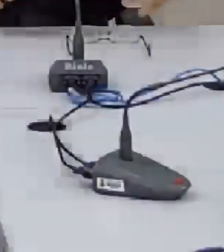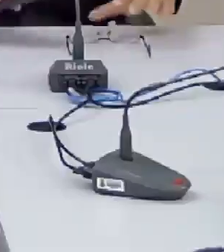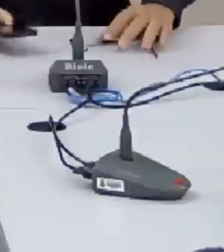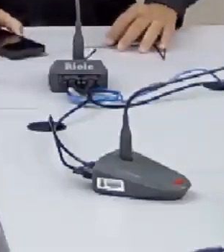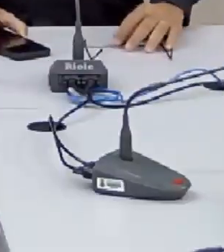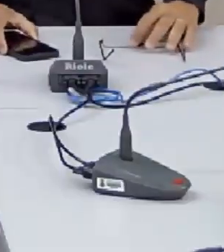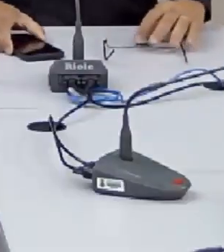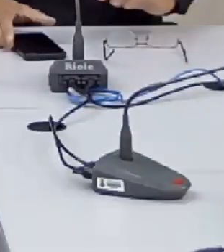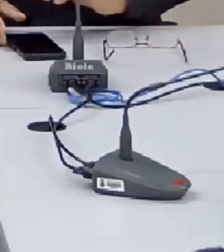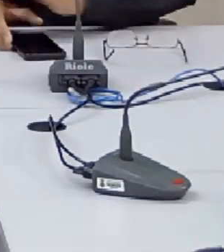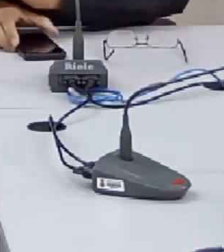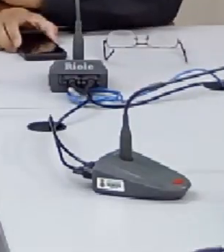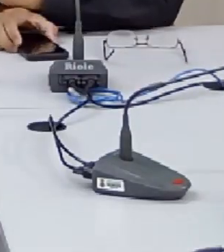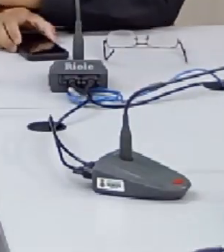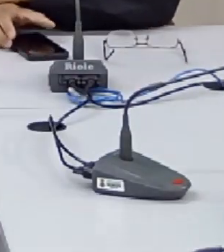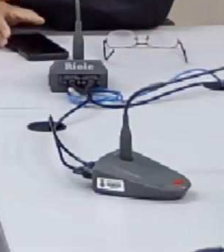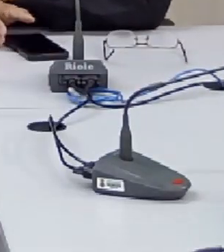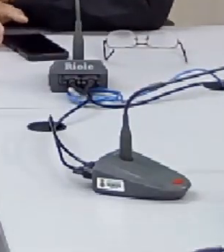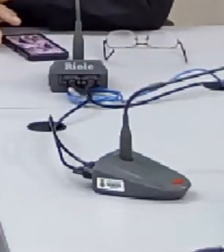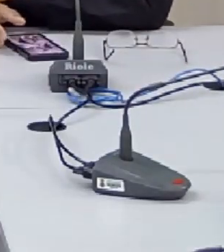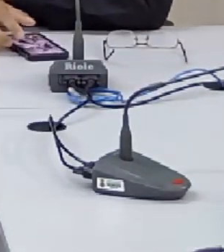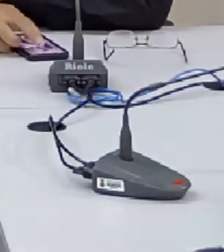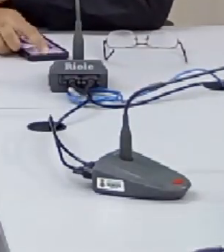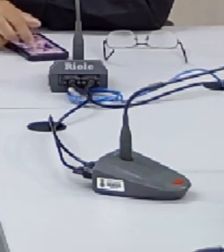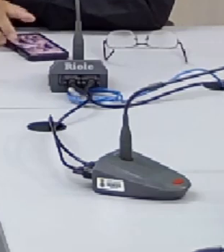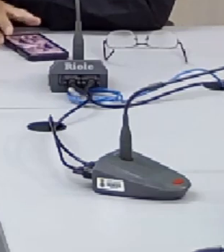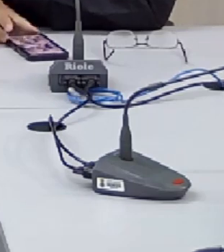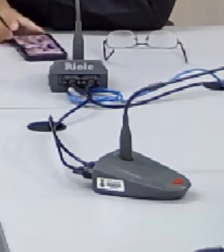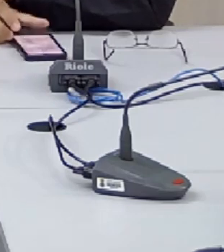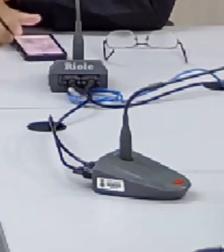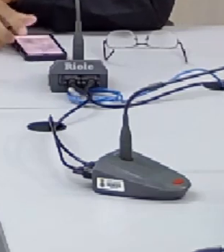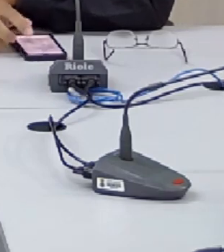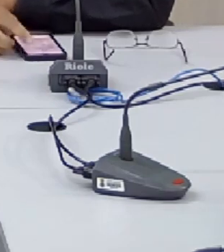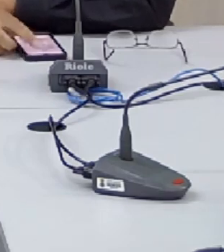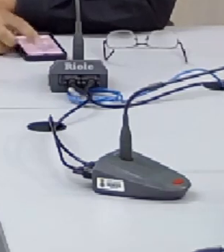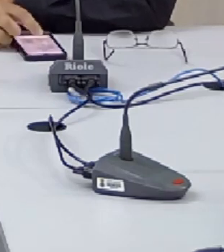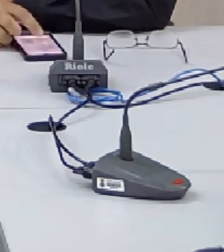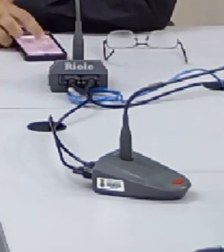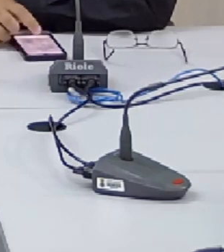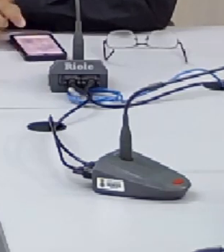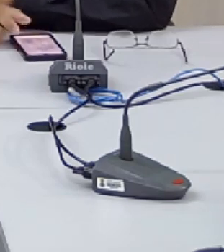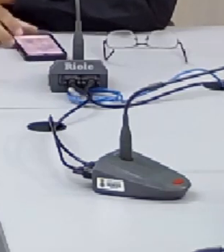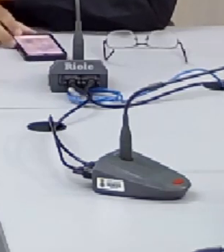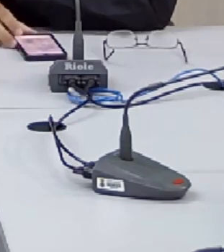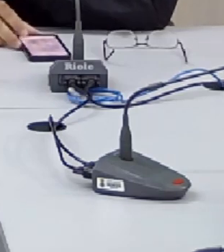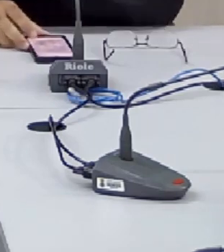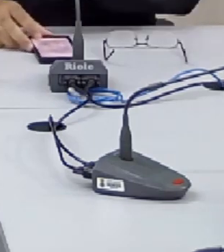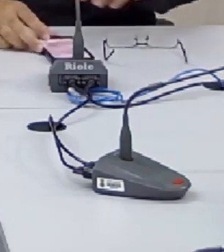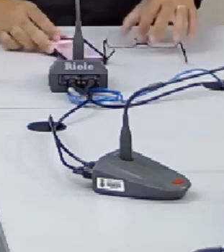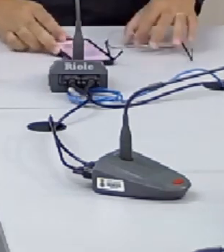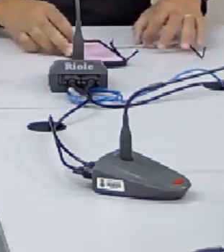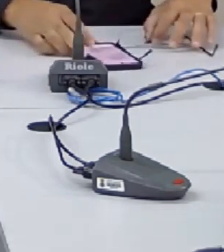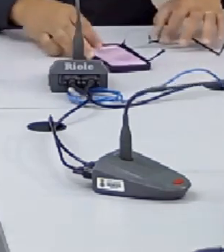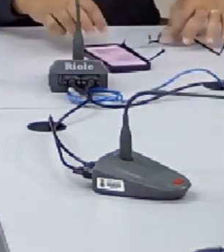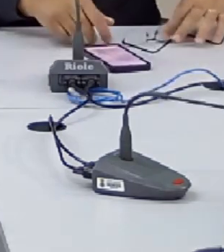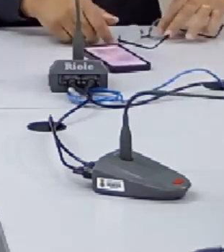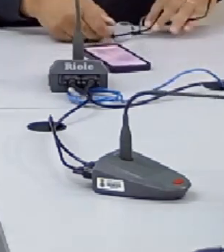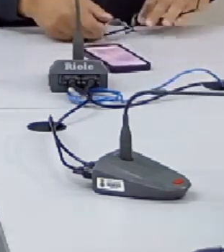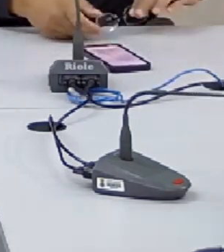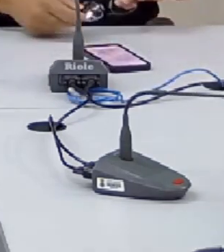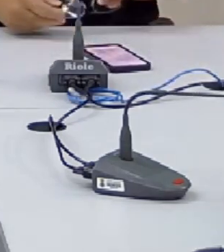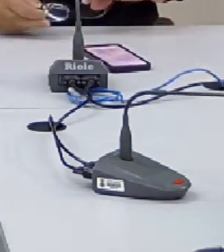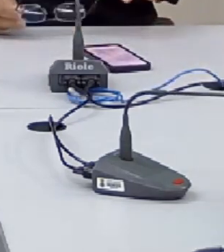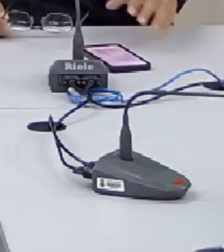Às 10 horas e 3 minutos, damos início à reunião de comissão de saúde e